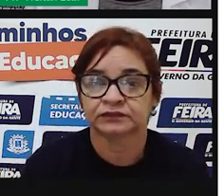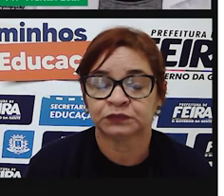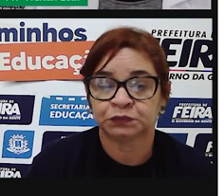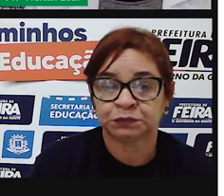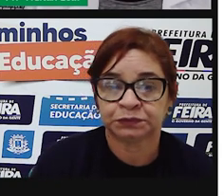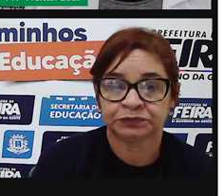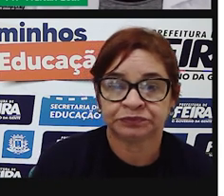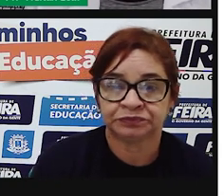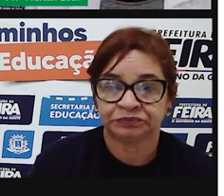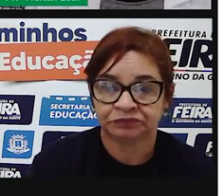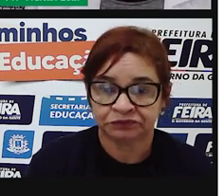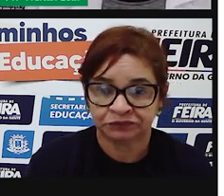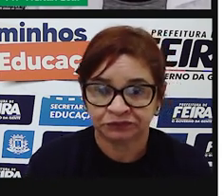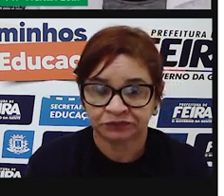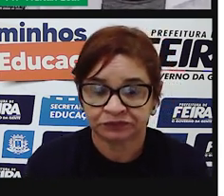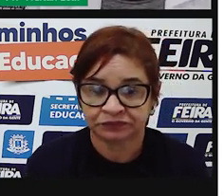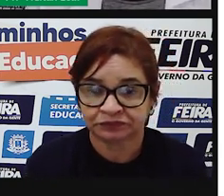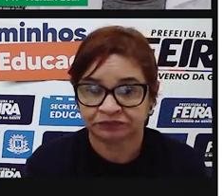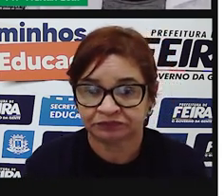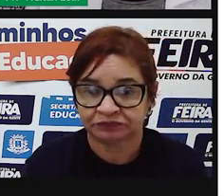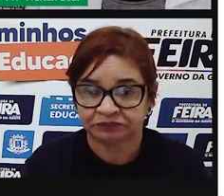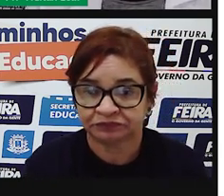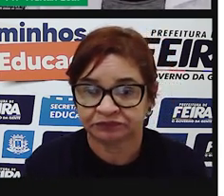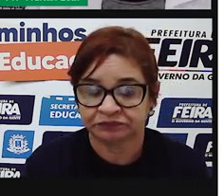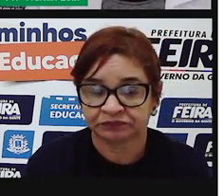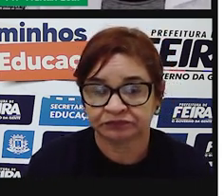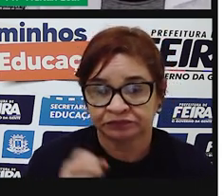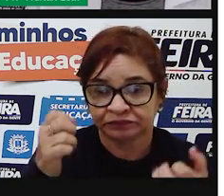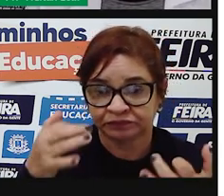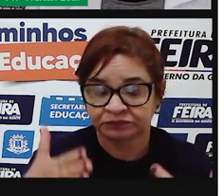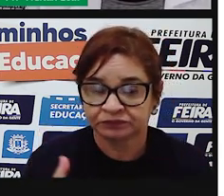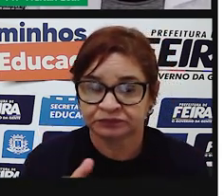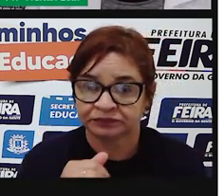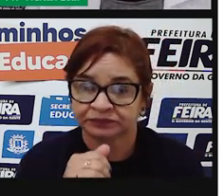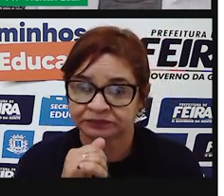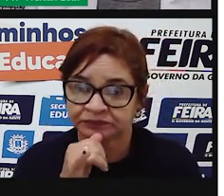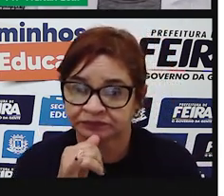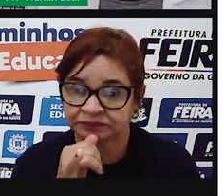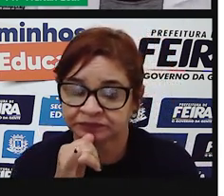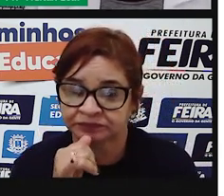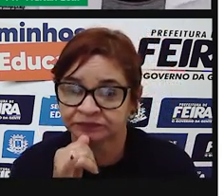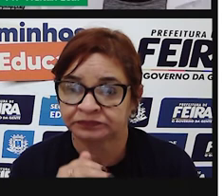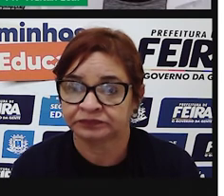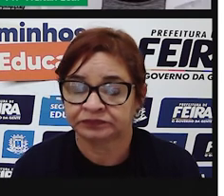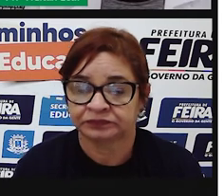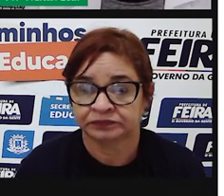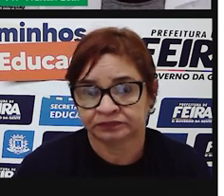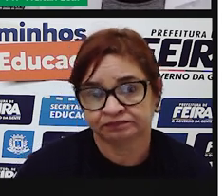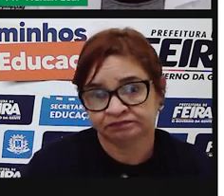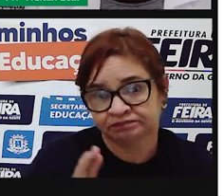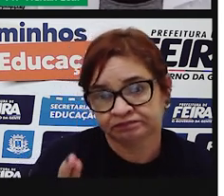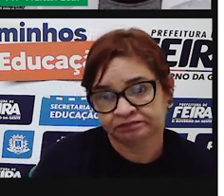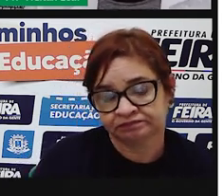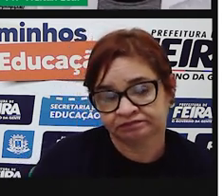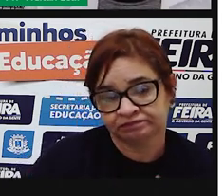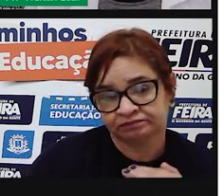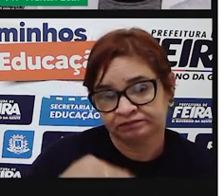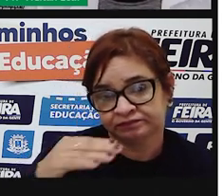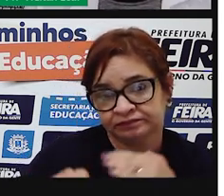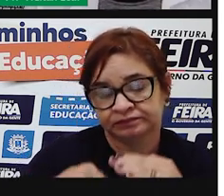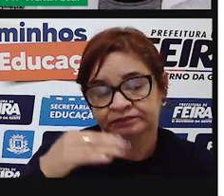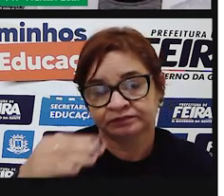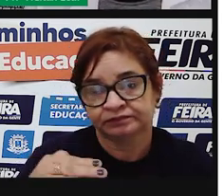itens de uma explicação, por exemplo, em uma receita. E assim sucessivamente.